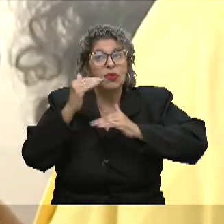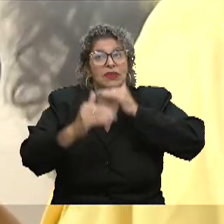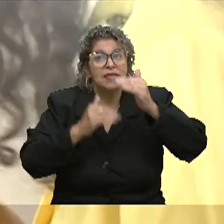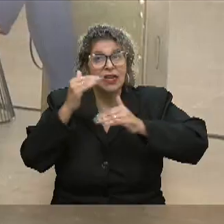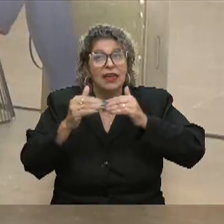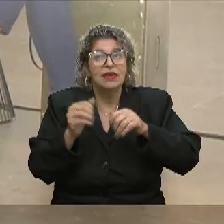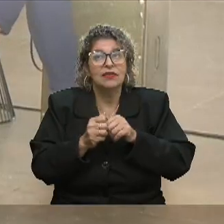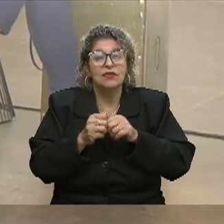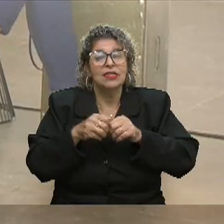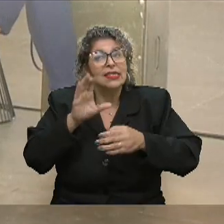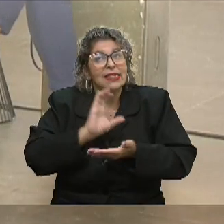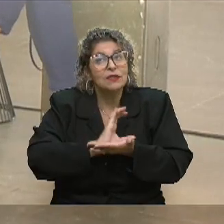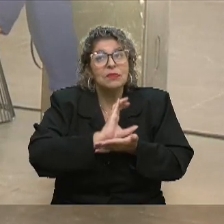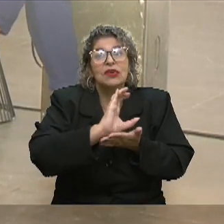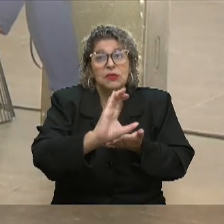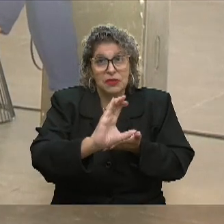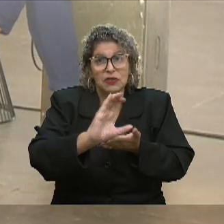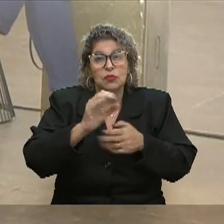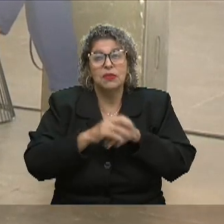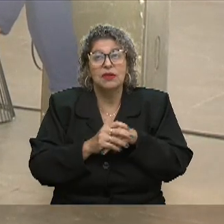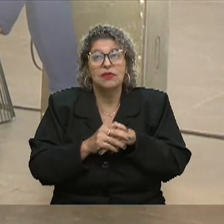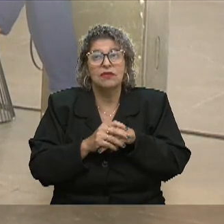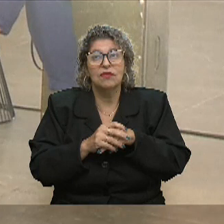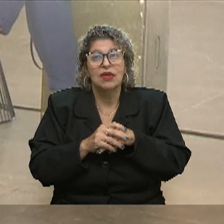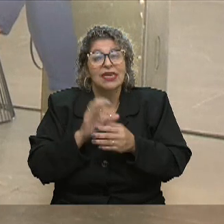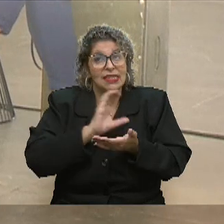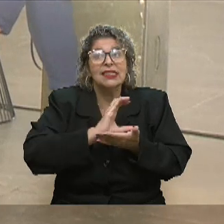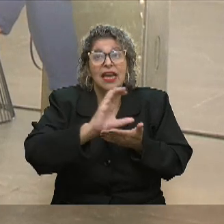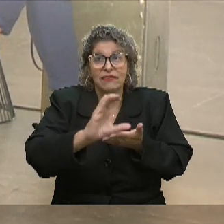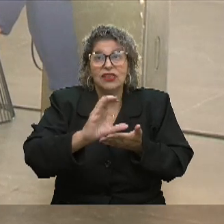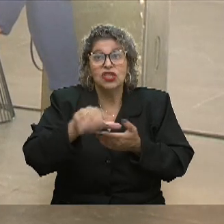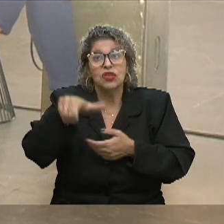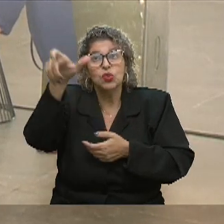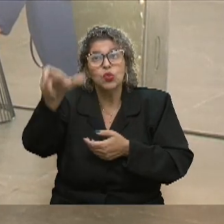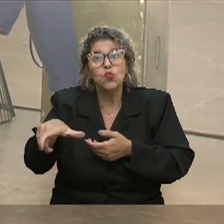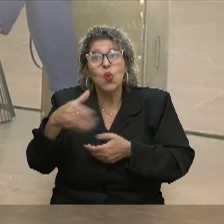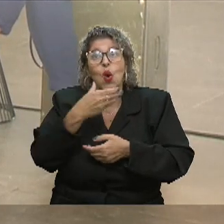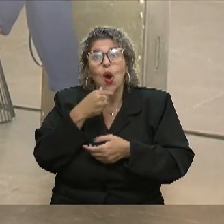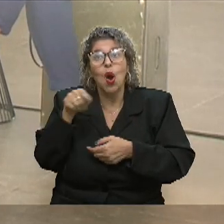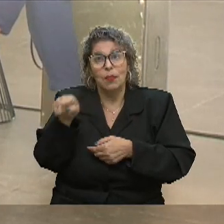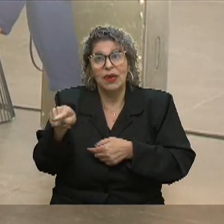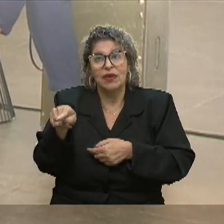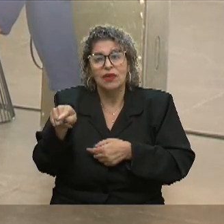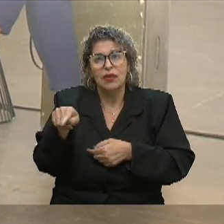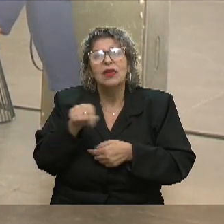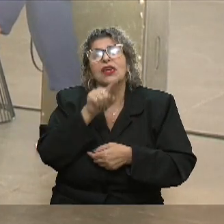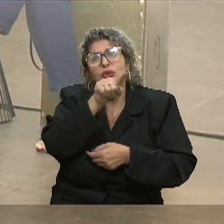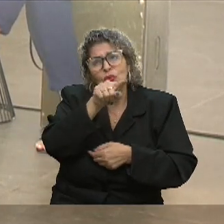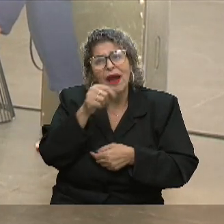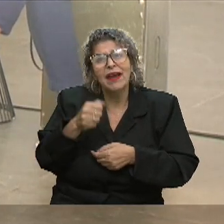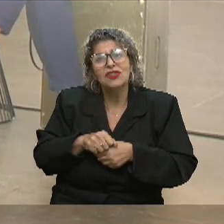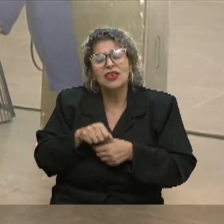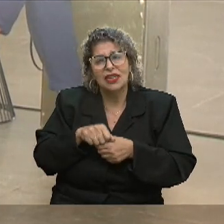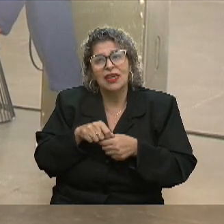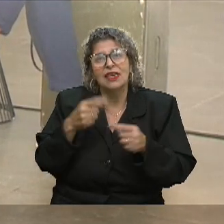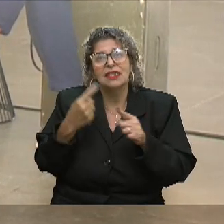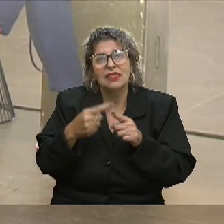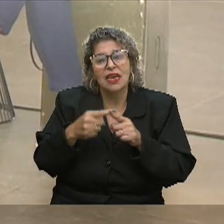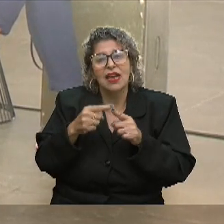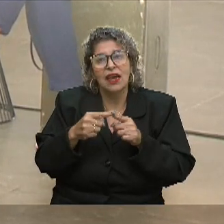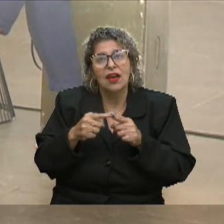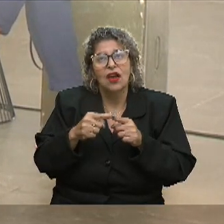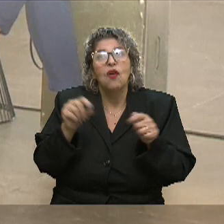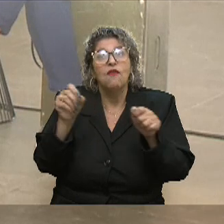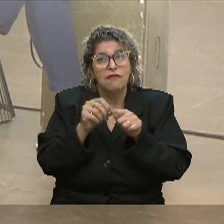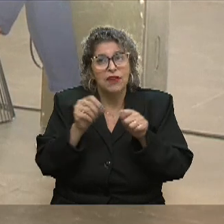tenham os mesmos investimentos do que ser investido na candidatura de homens. Tu acha que esse é um fator importante que vai determinar